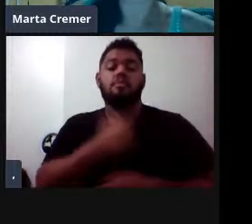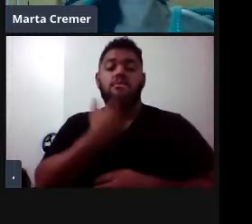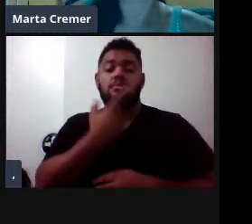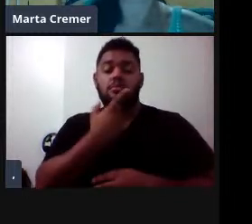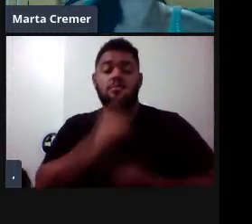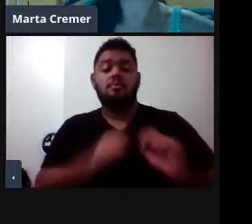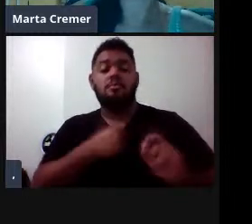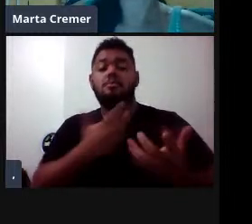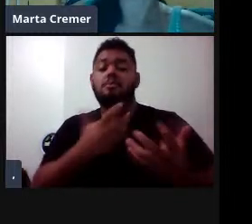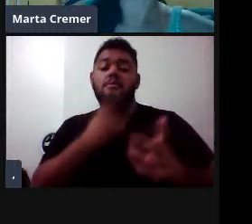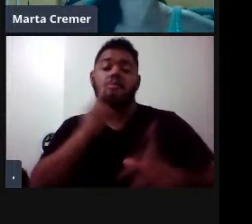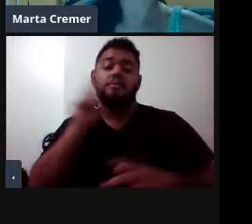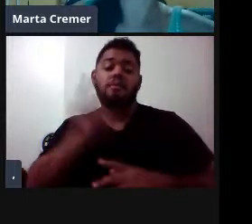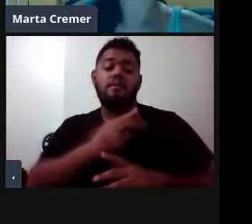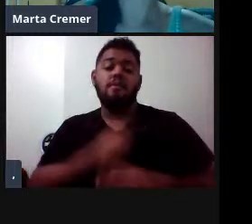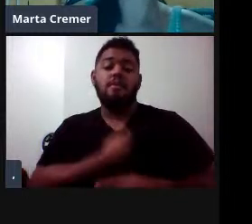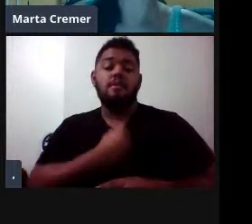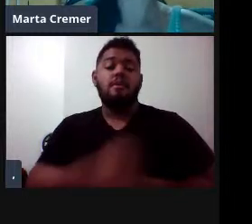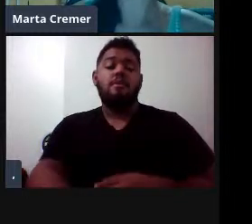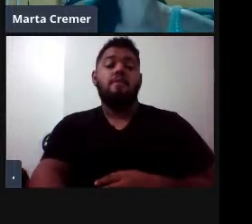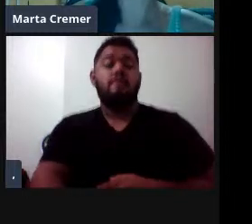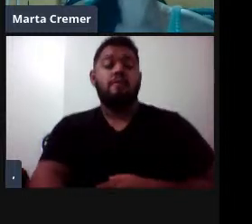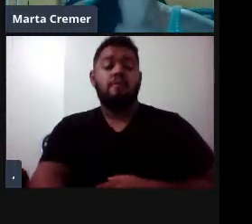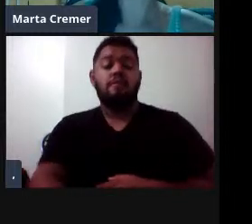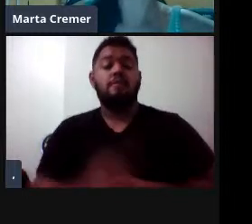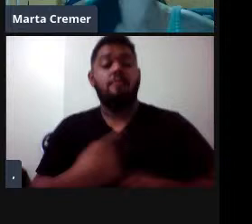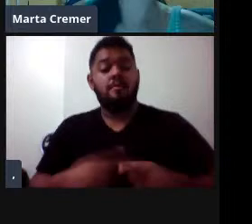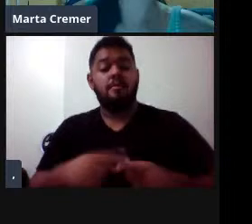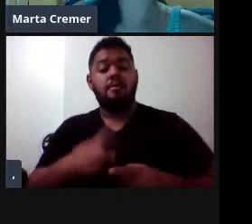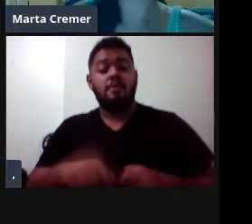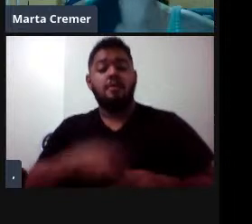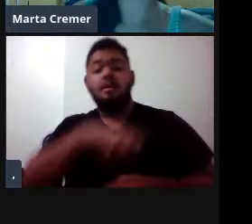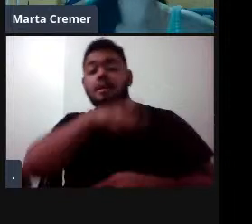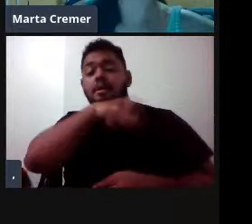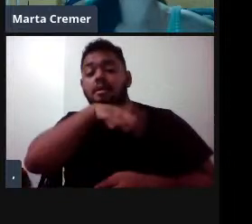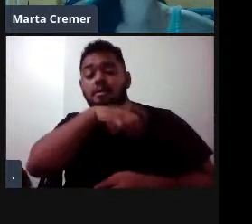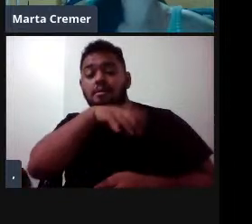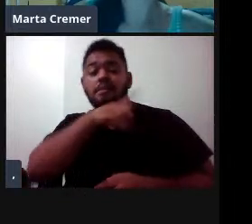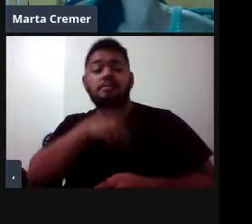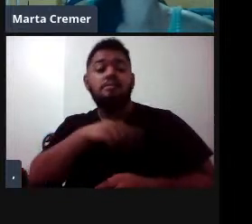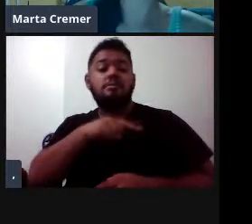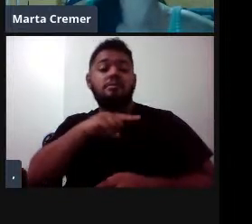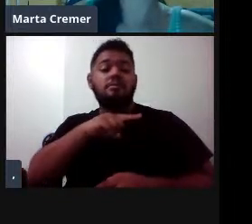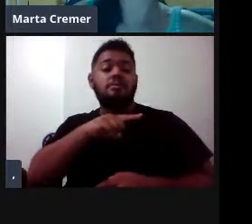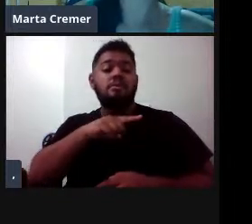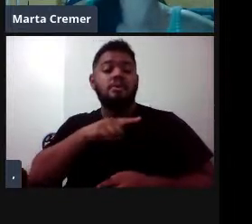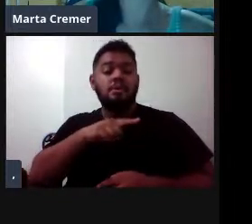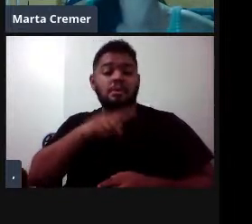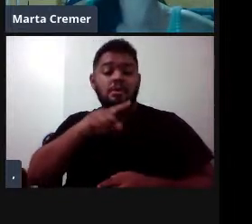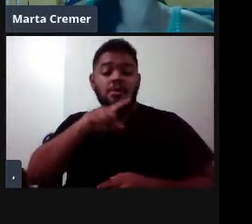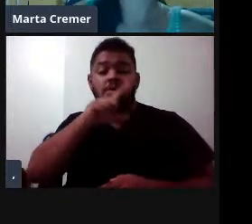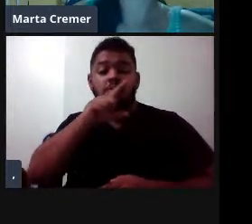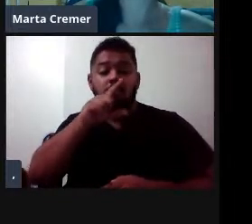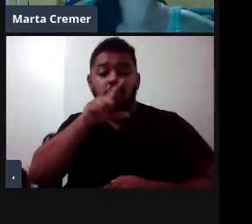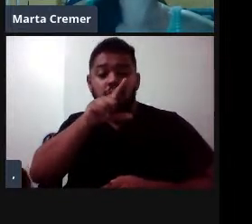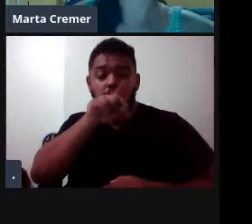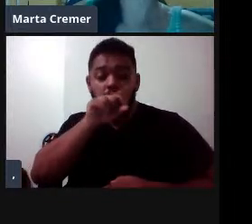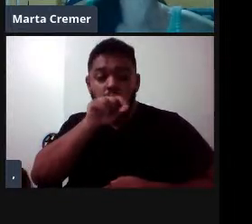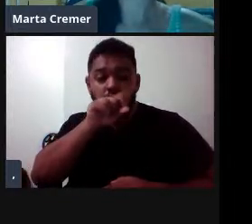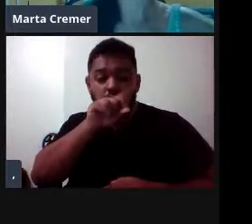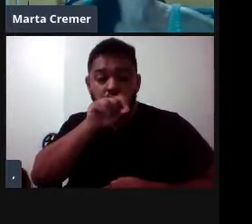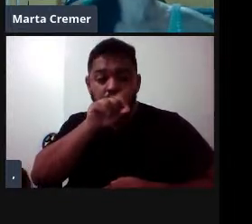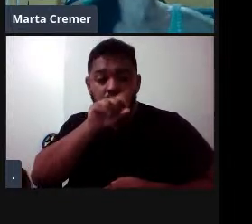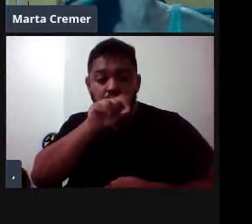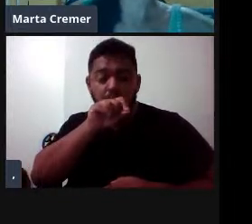ver um dia vivo, porque eu acho ele incrível, né, ele é um animal aí com seus 10, é um golfinho de 10 metros de comprimento, né, ele tem uma cara de